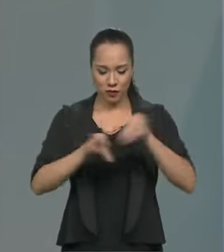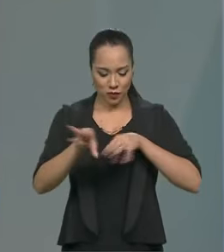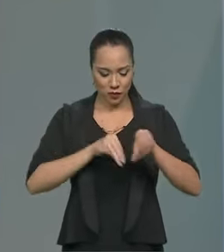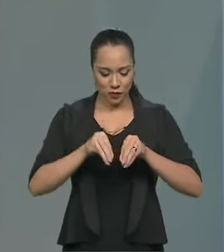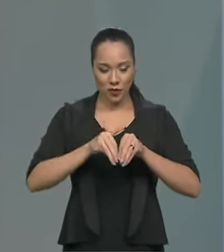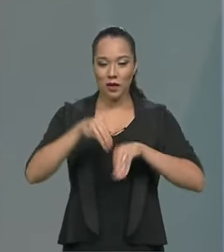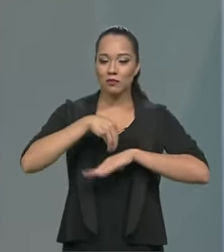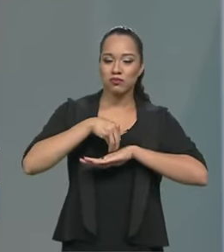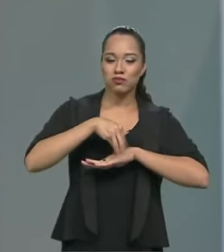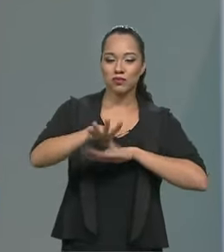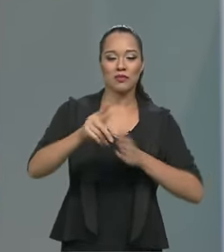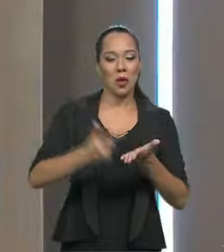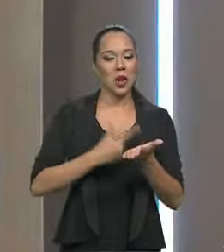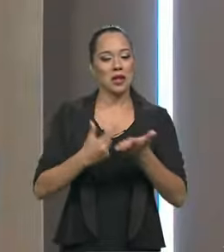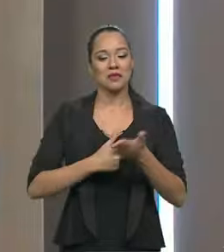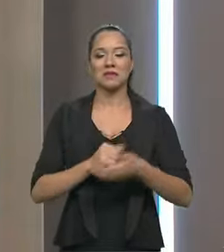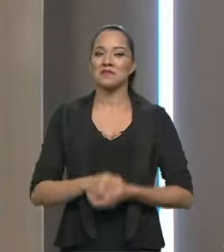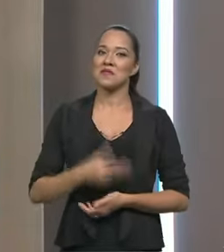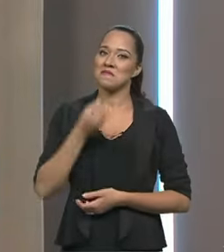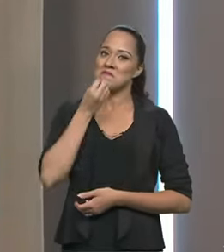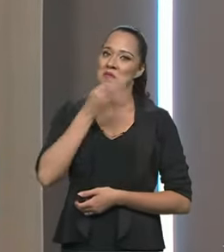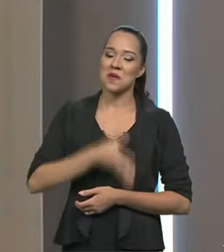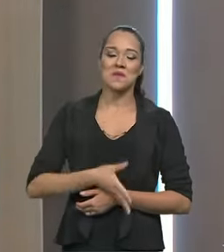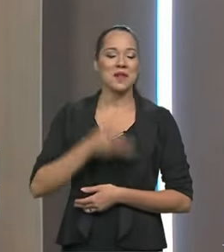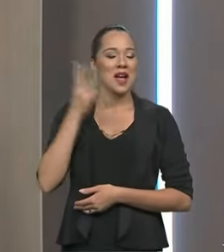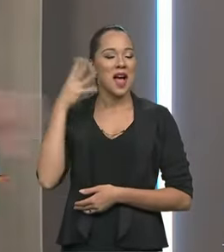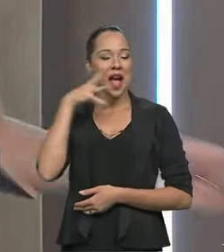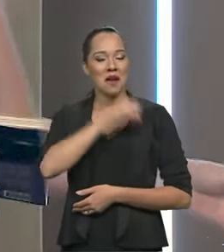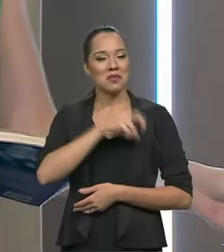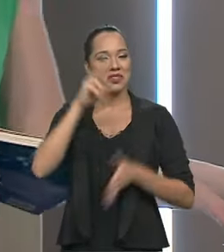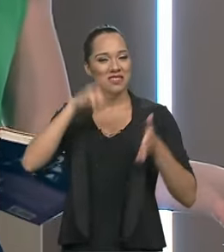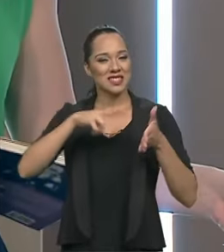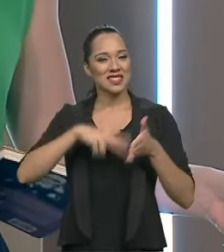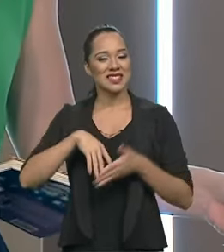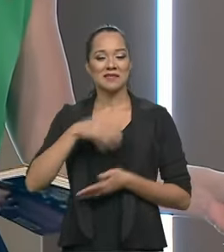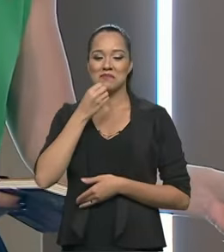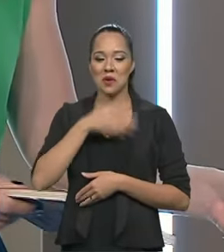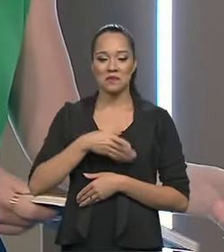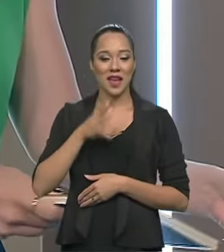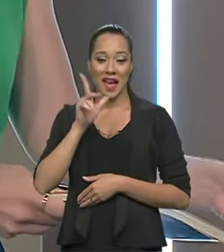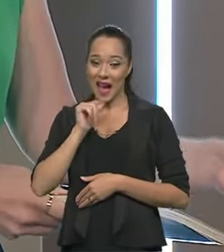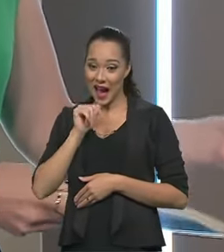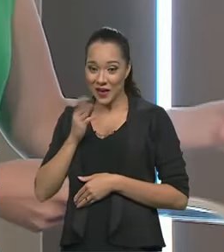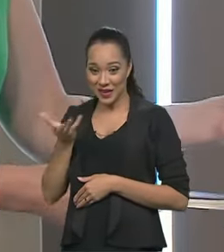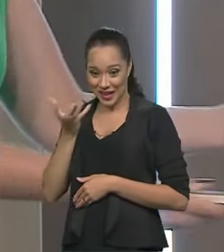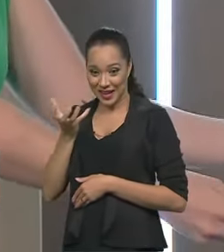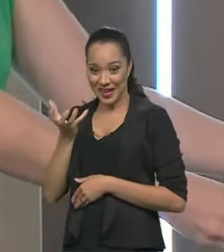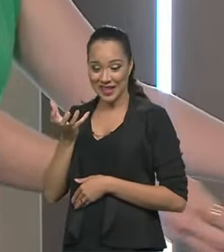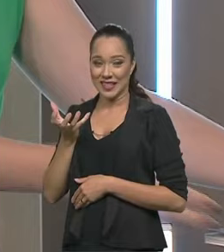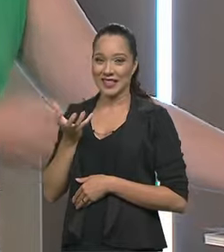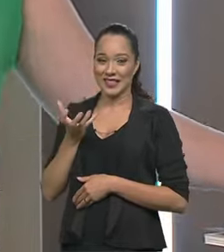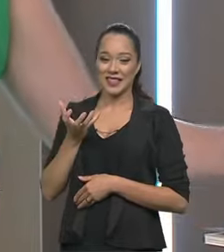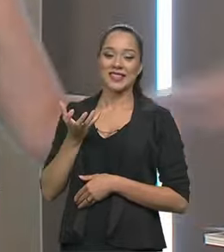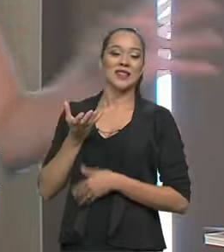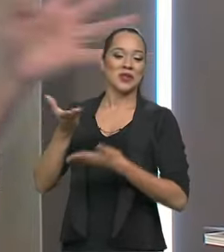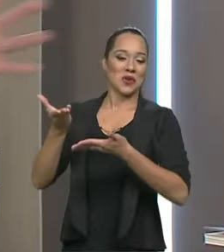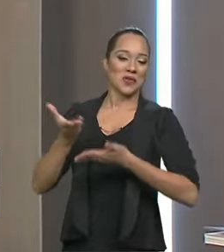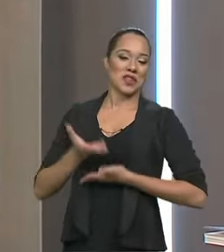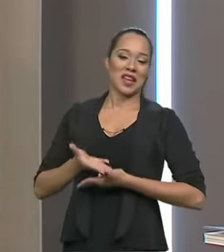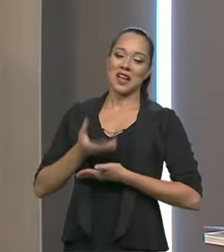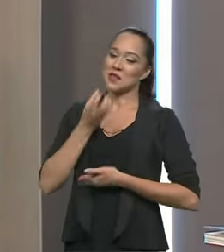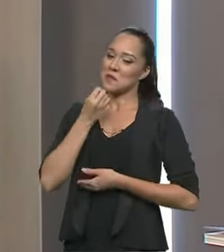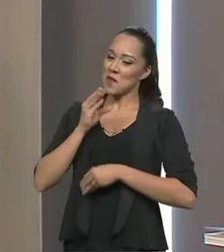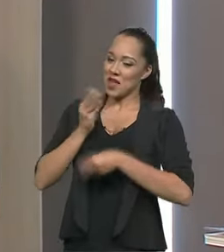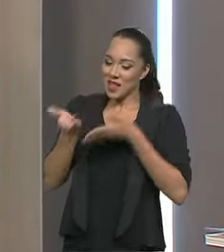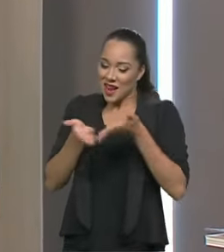e publicamos num livro. E ficou uma delícia, é livro super gostoso e rápido de ler, quer tomar uma aguinha? Os convidados aqui são super